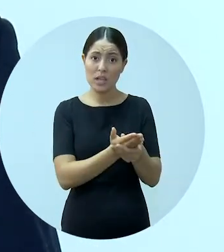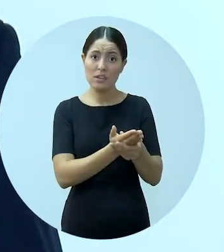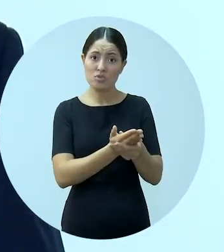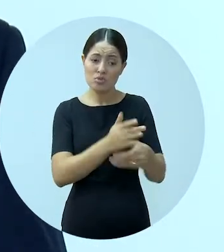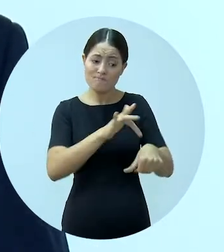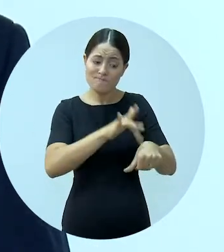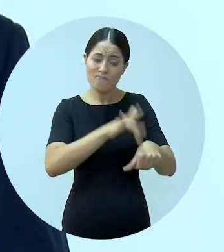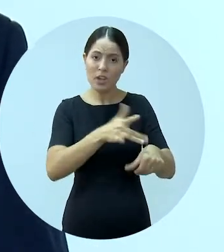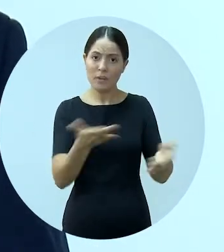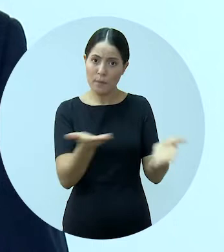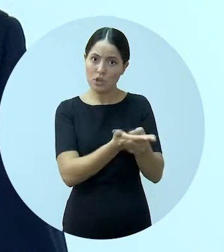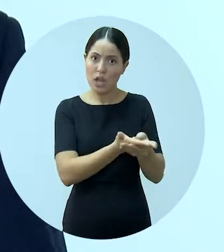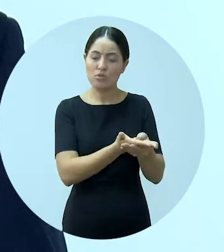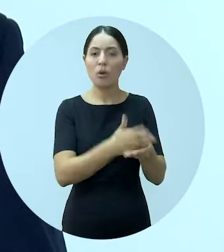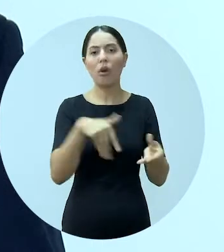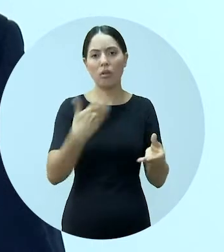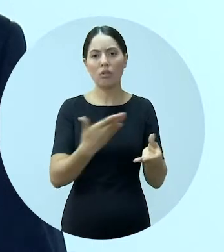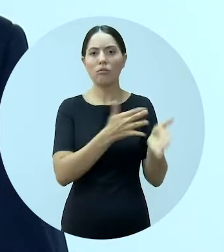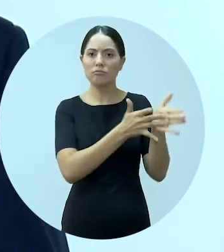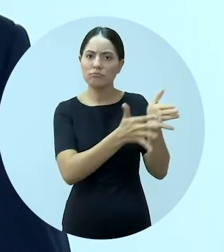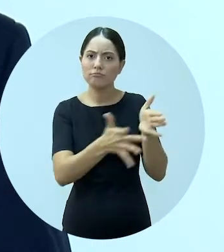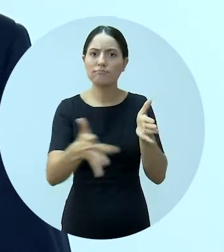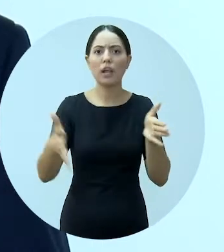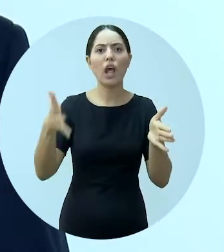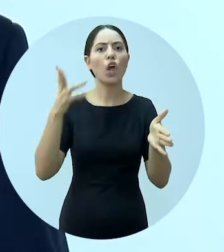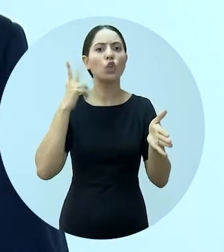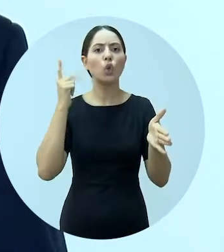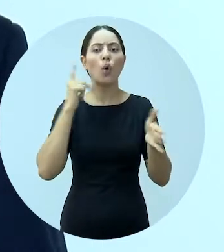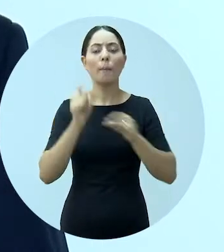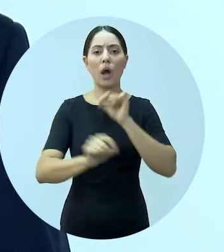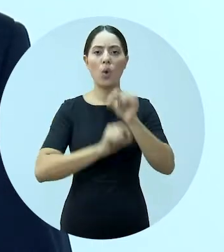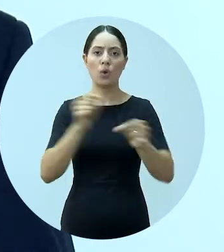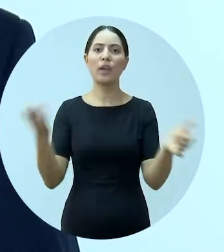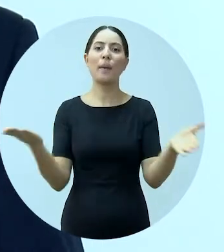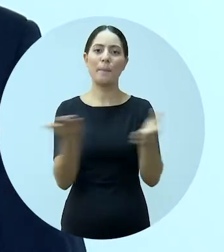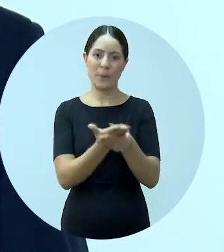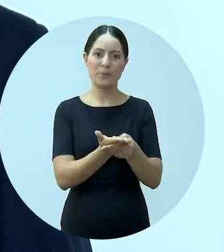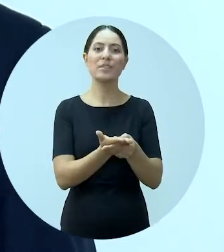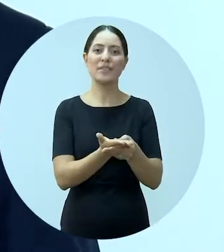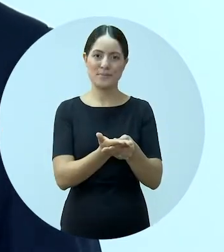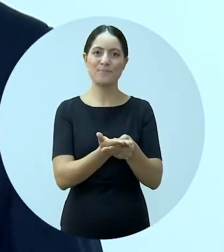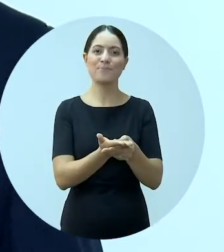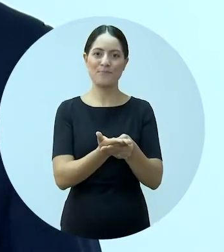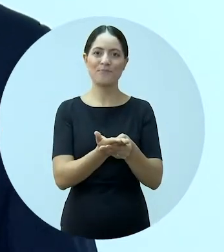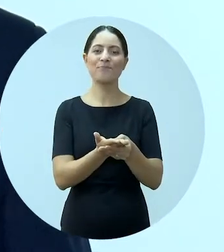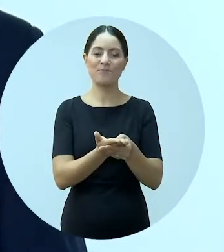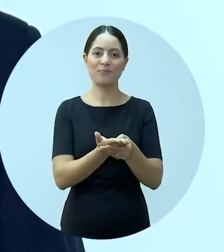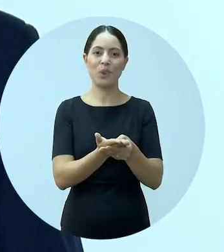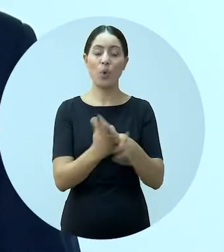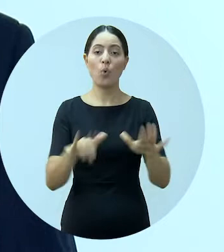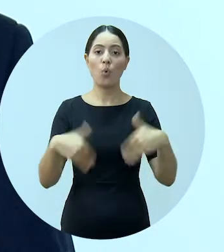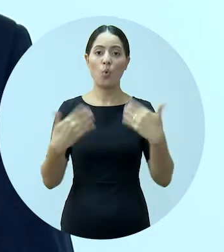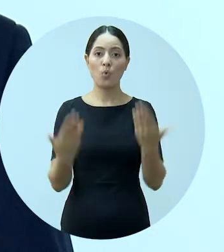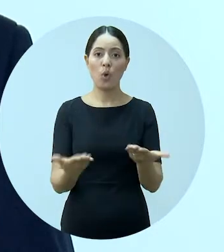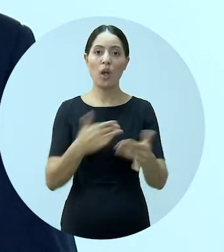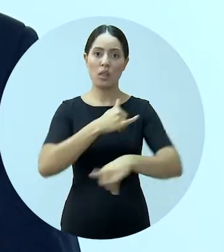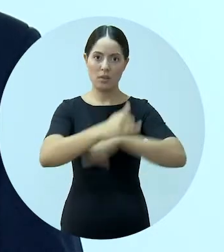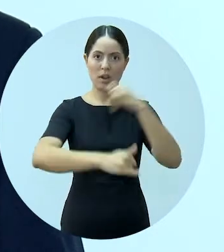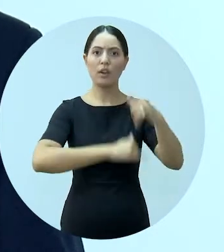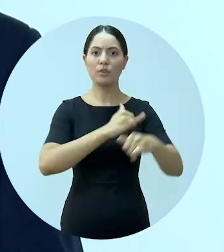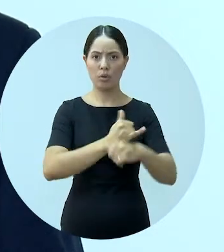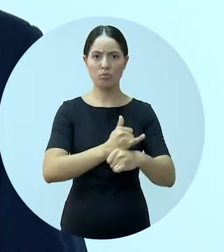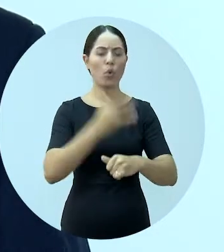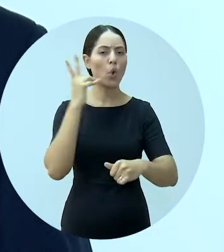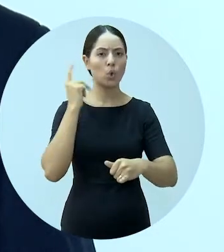e a continuidade do trâmite normal dos processos que estão tramitando em meio